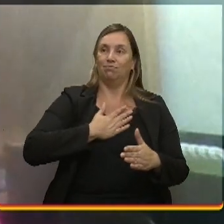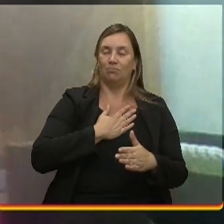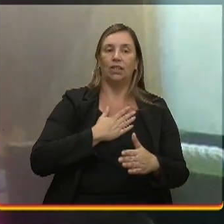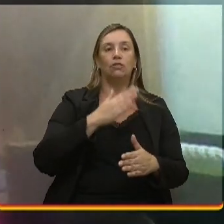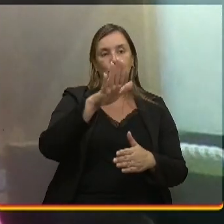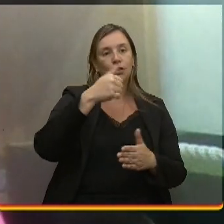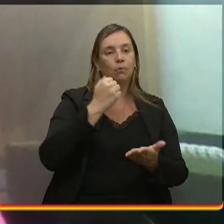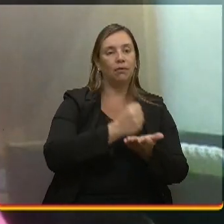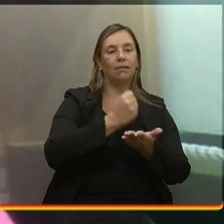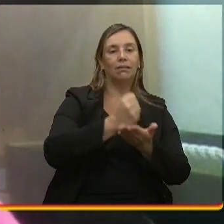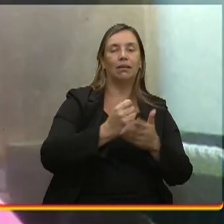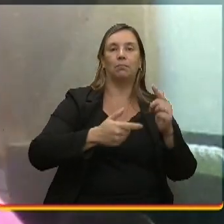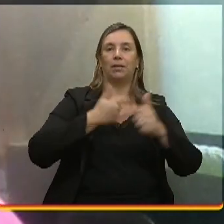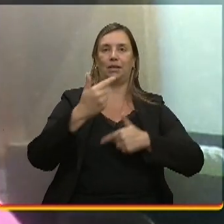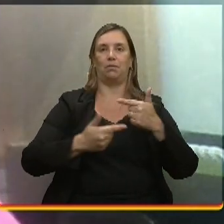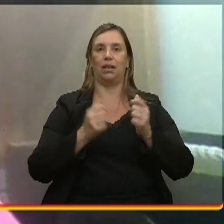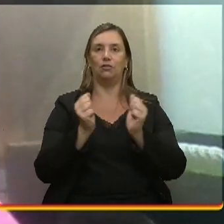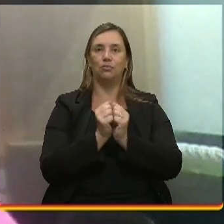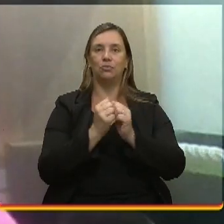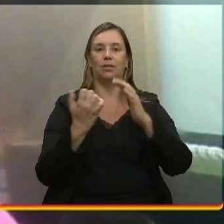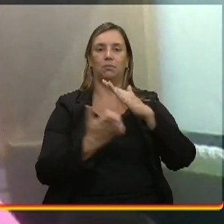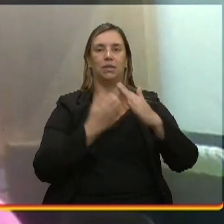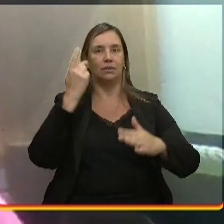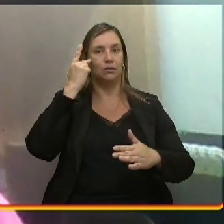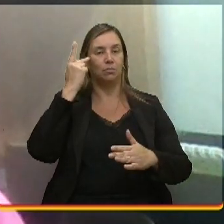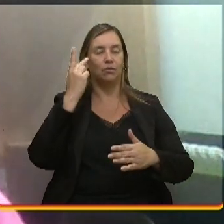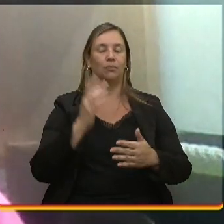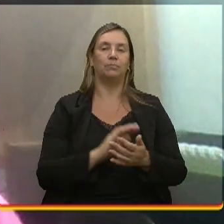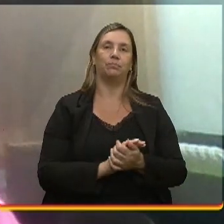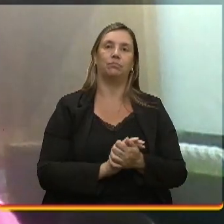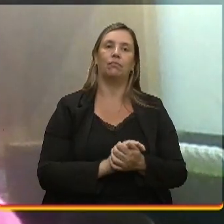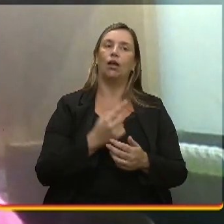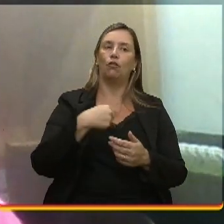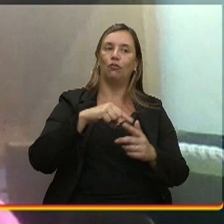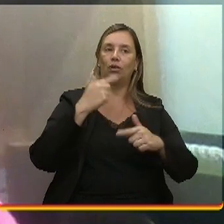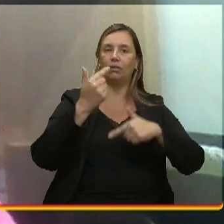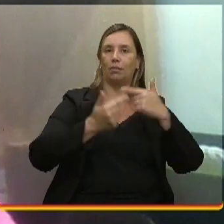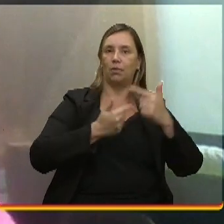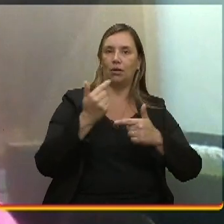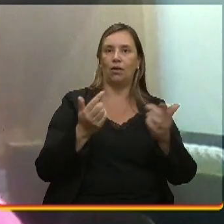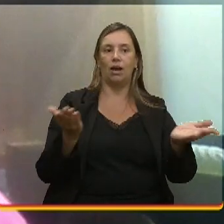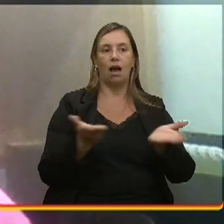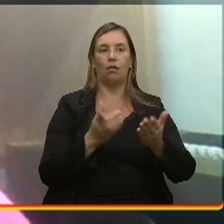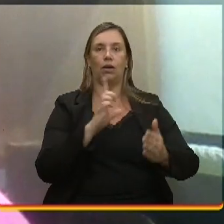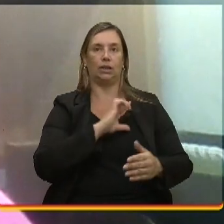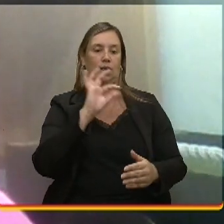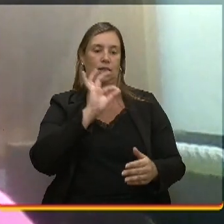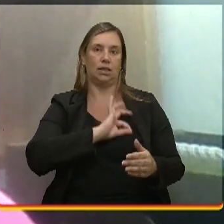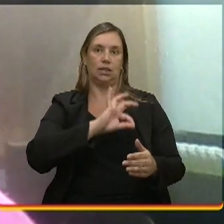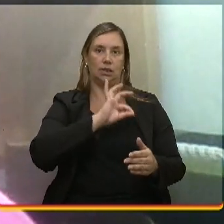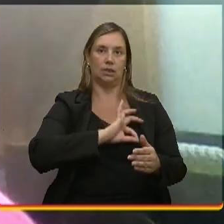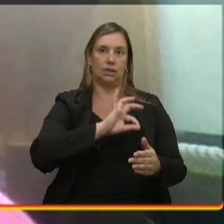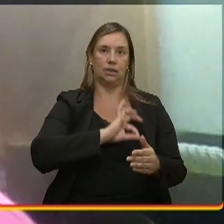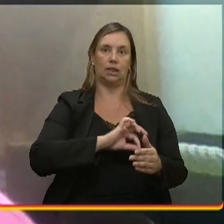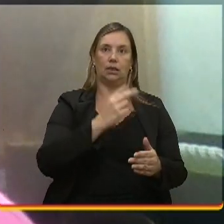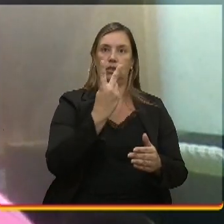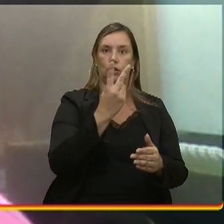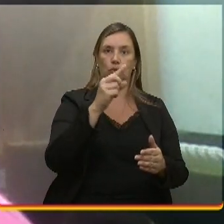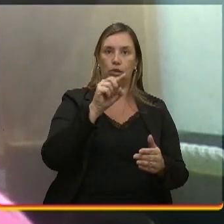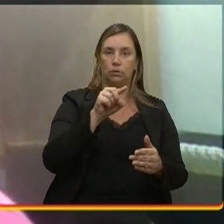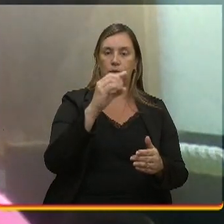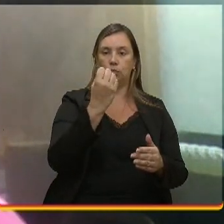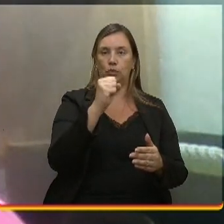ela realmente se empenhou, foi trabalhar e agora ela tem um salário de 2.800 da